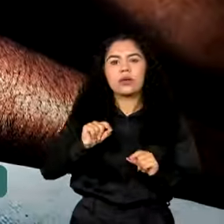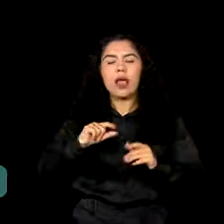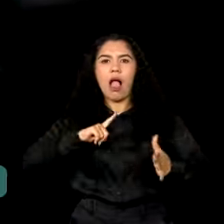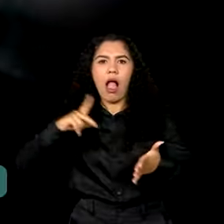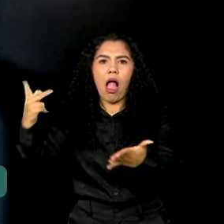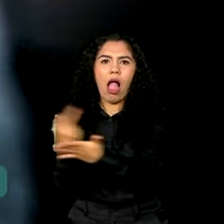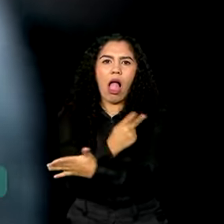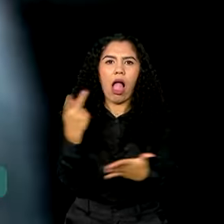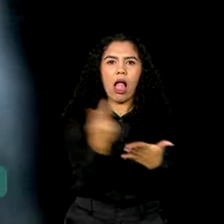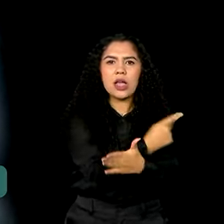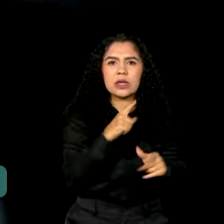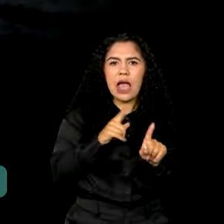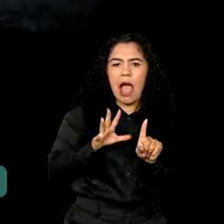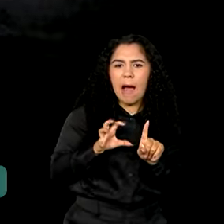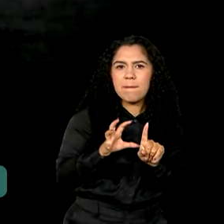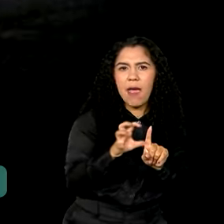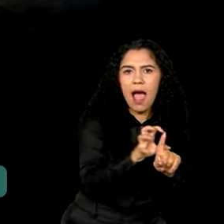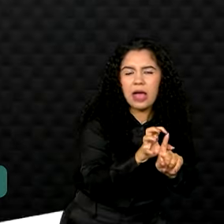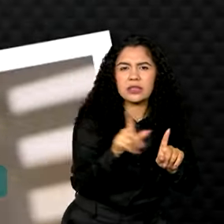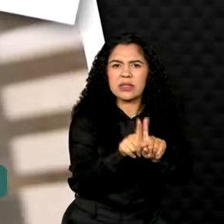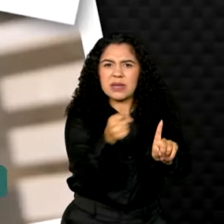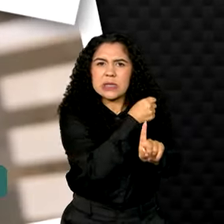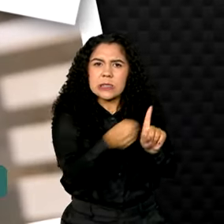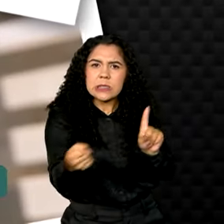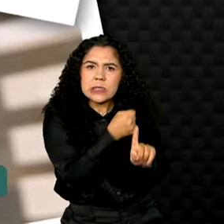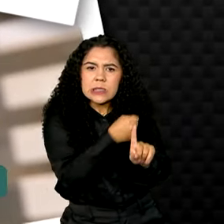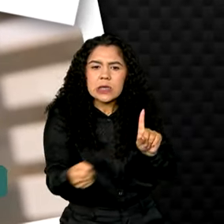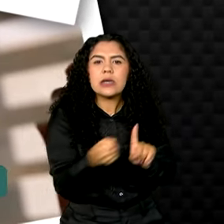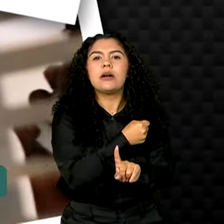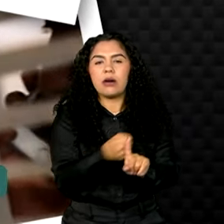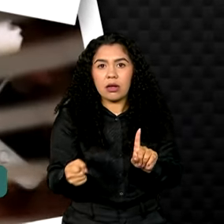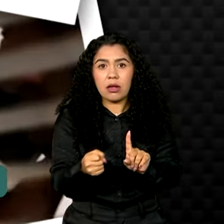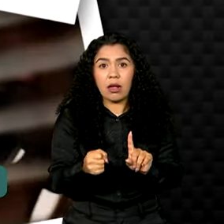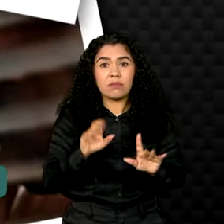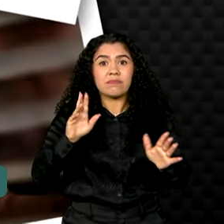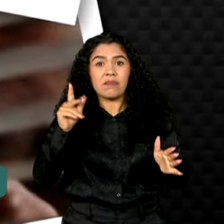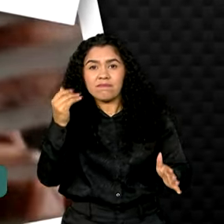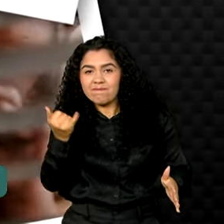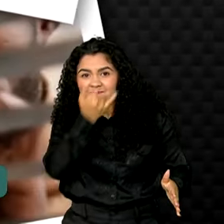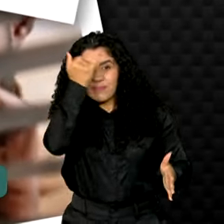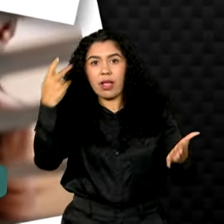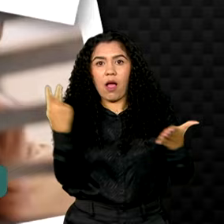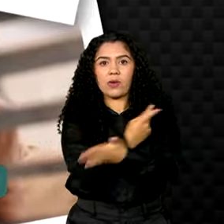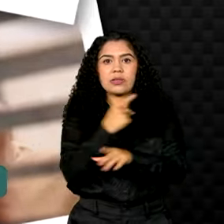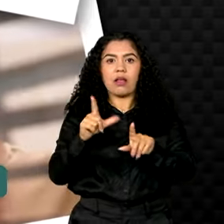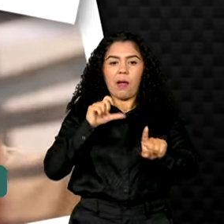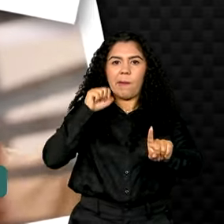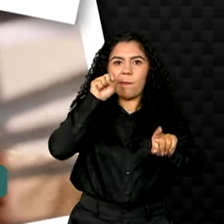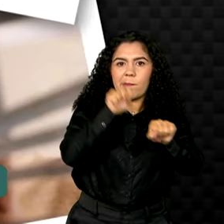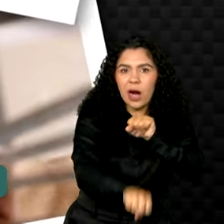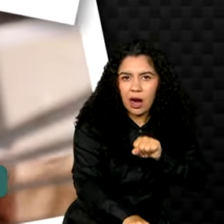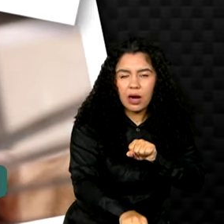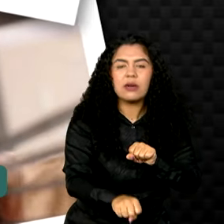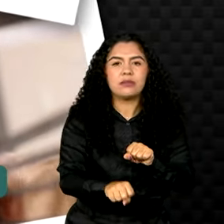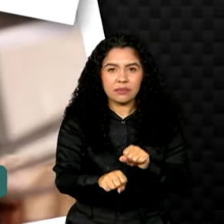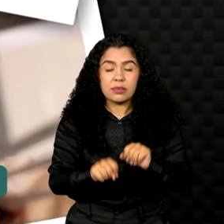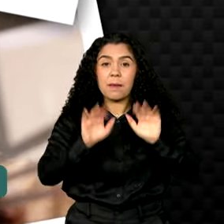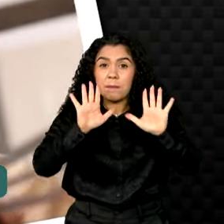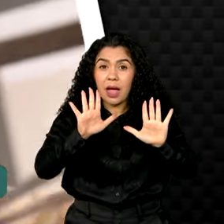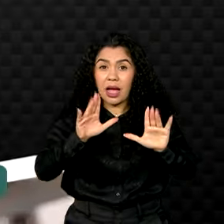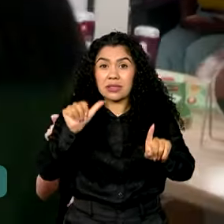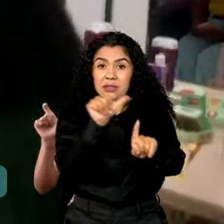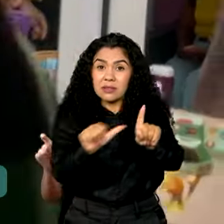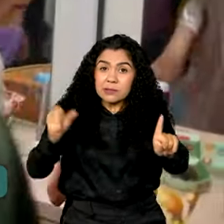episódios de ameaças e agressões antes que um homem mate uma mulher. Ou seja, o feminicídio é